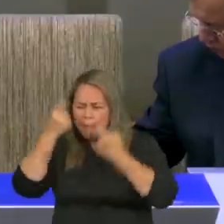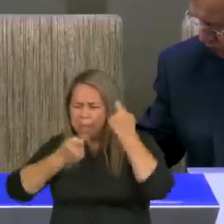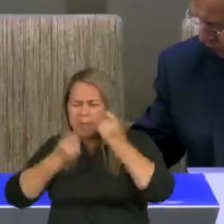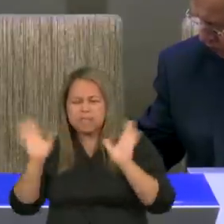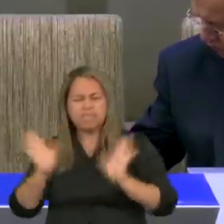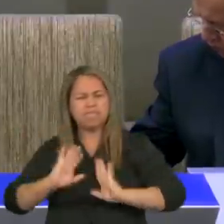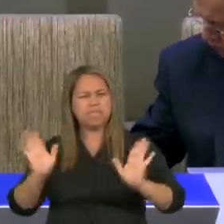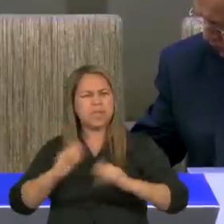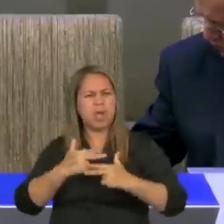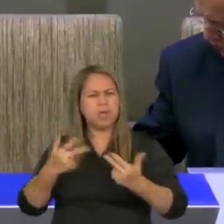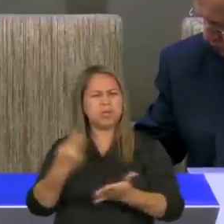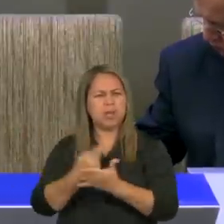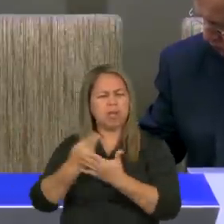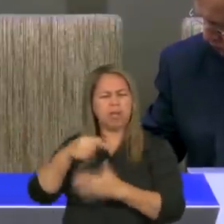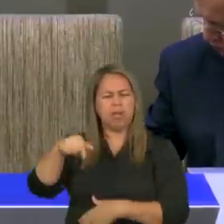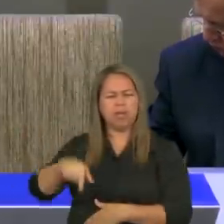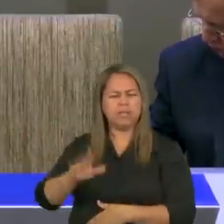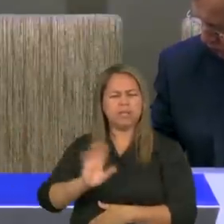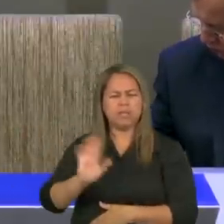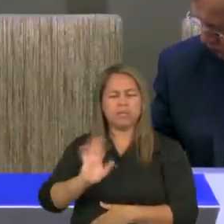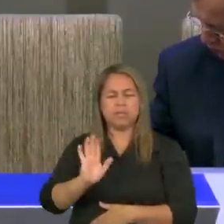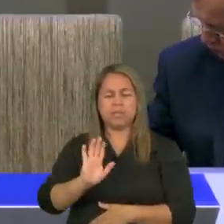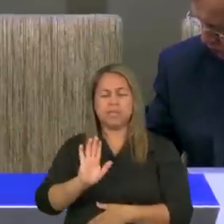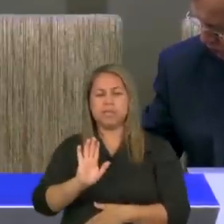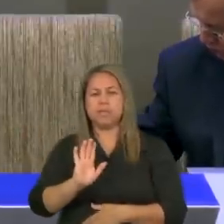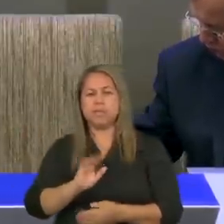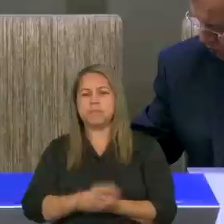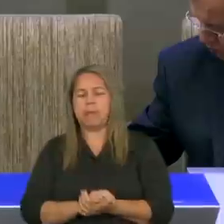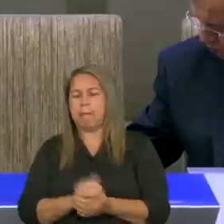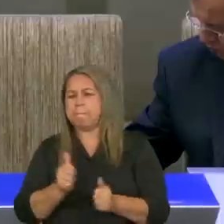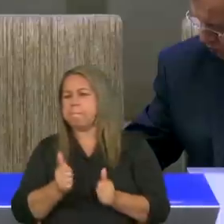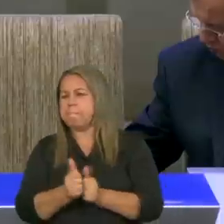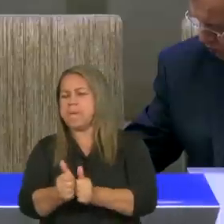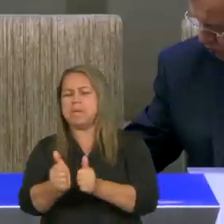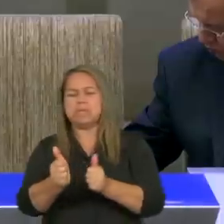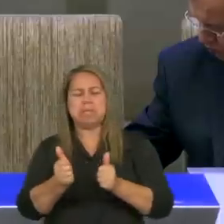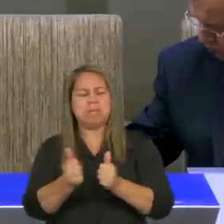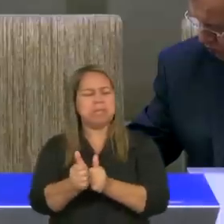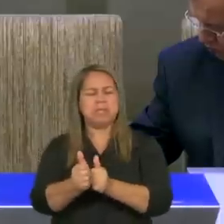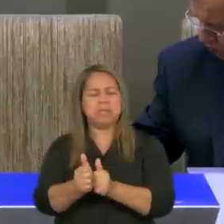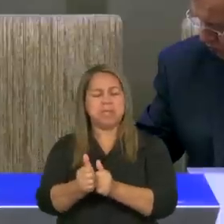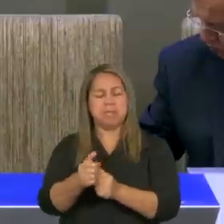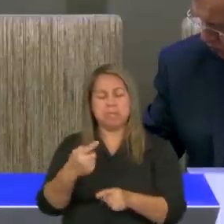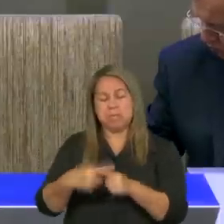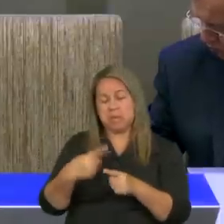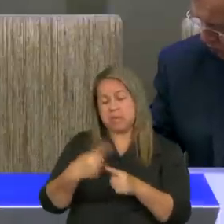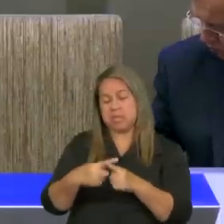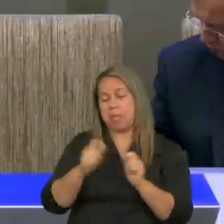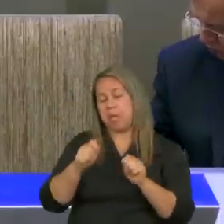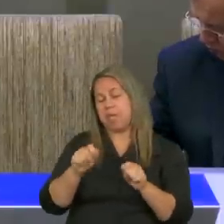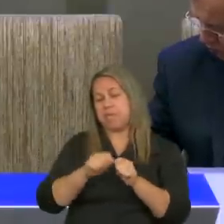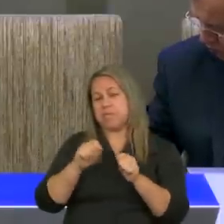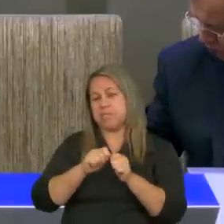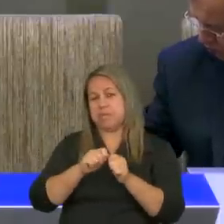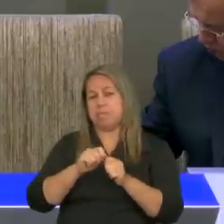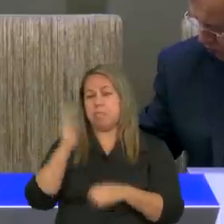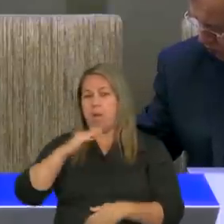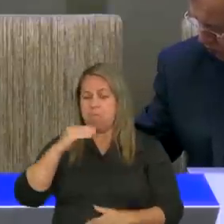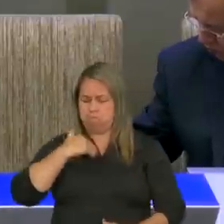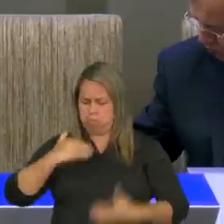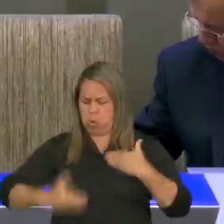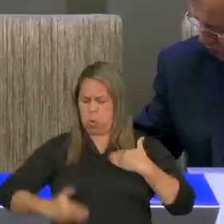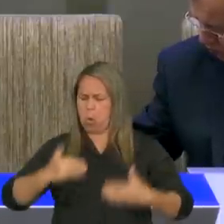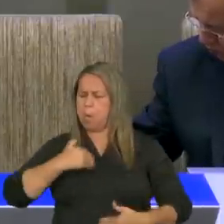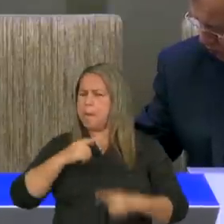coisas terrenas, materiais, as perseguições, porque eles só podem fazer mal ao corpo, Mas